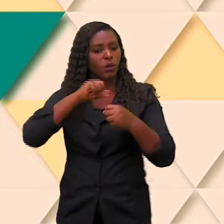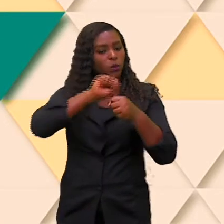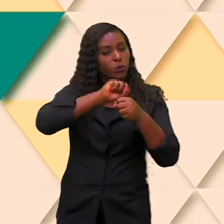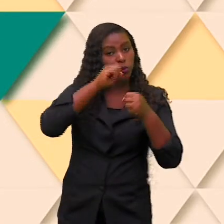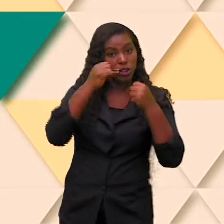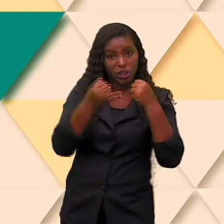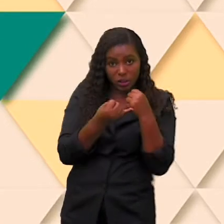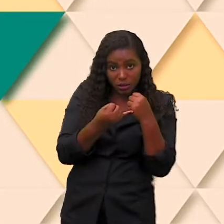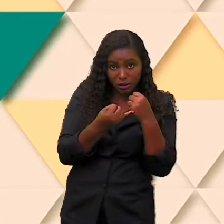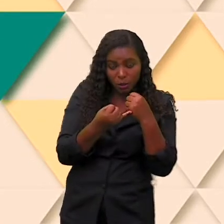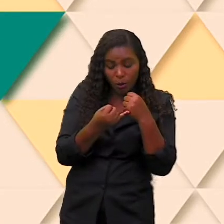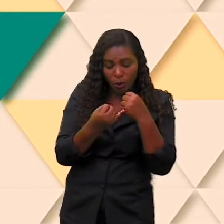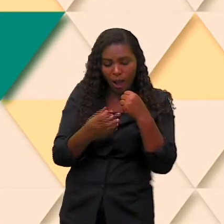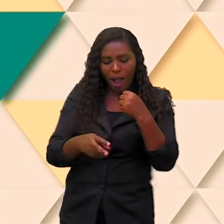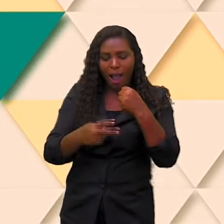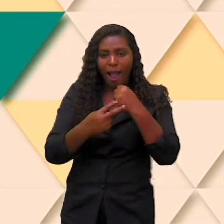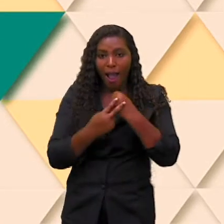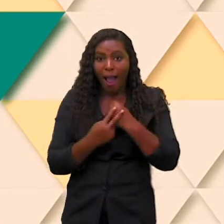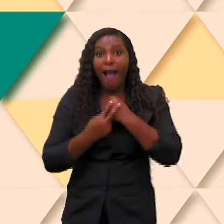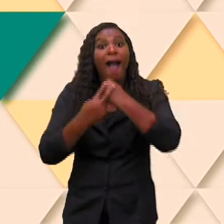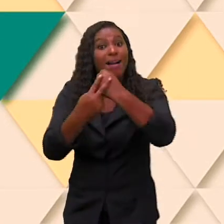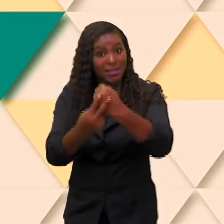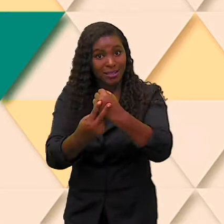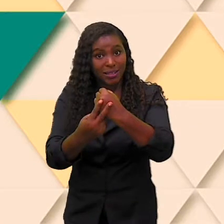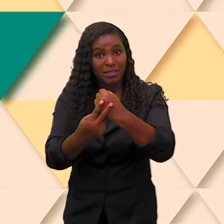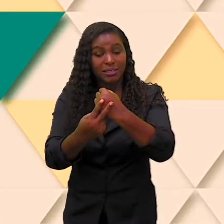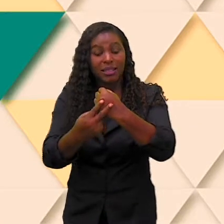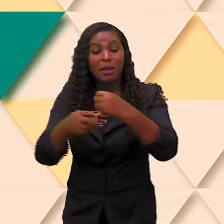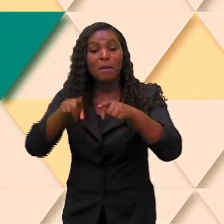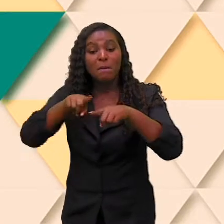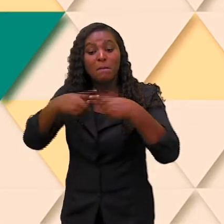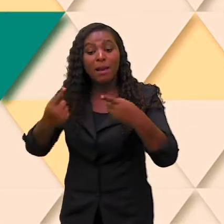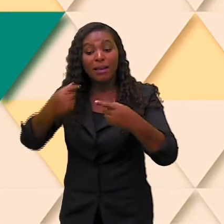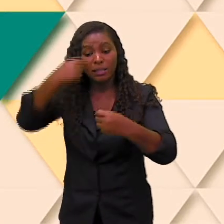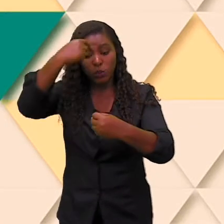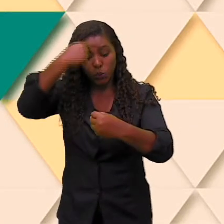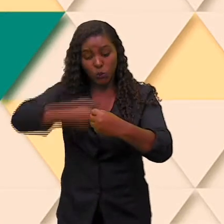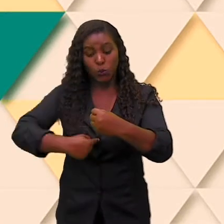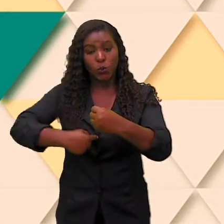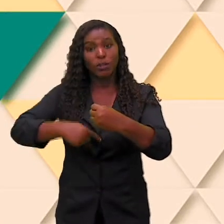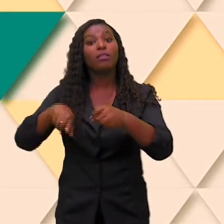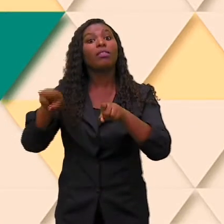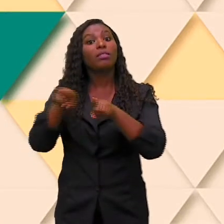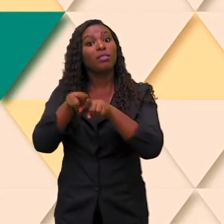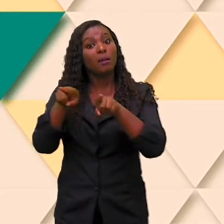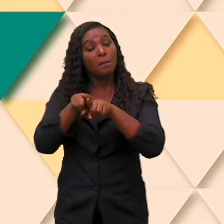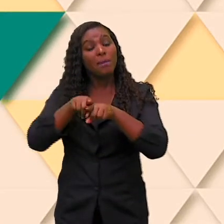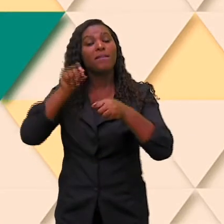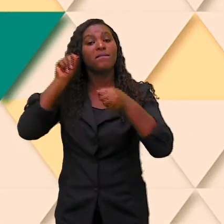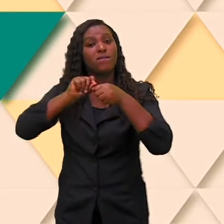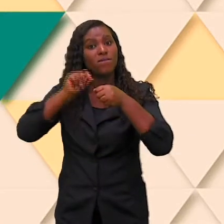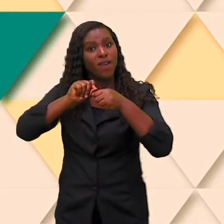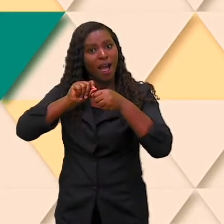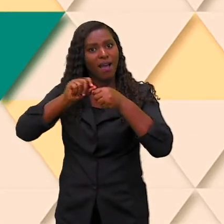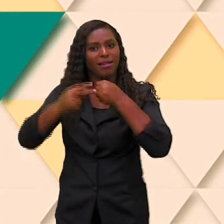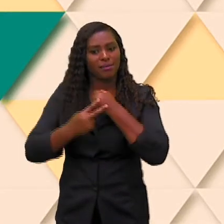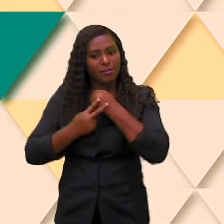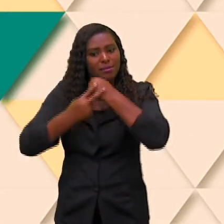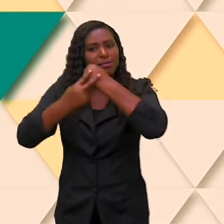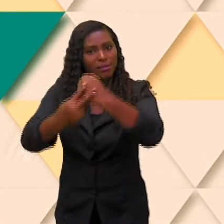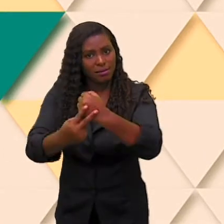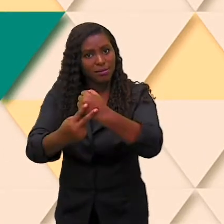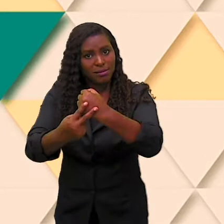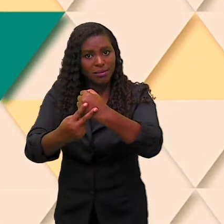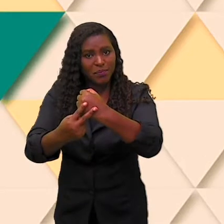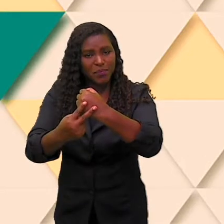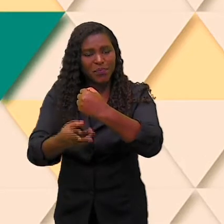esse mesmo sujeito, ele recebe a ação, ele sofre a ação ao mesmo tempo. Ou